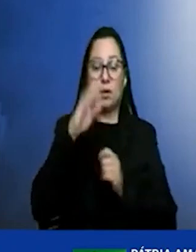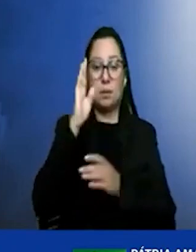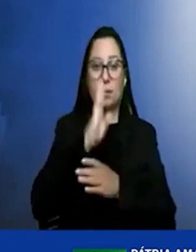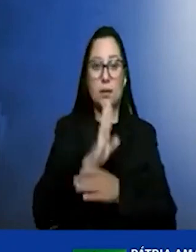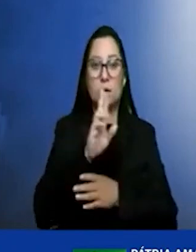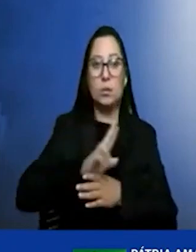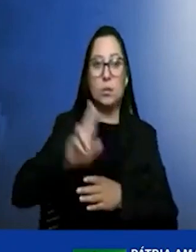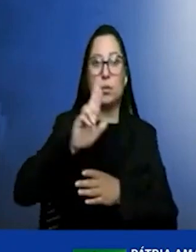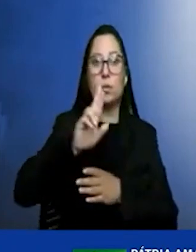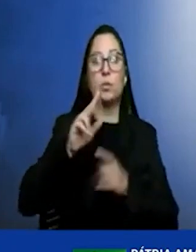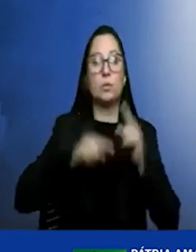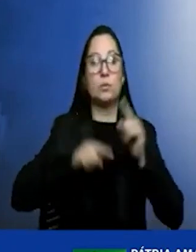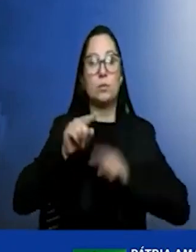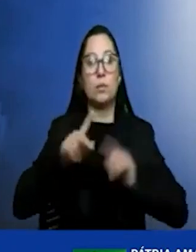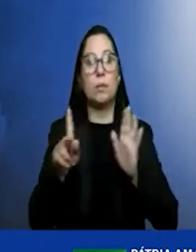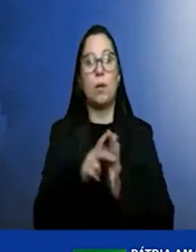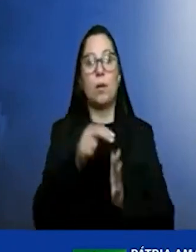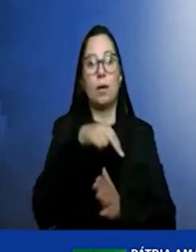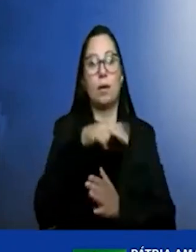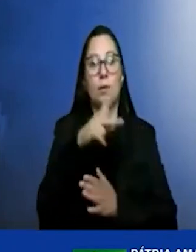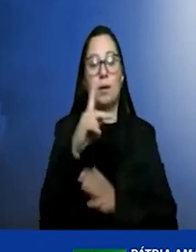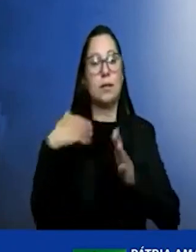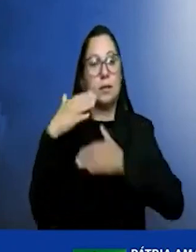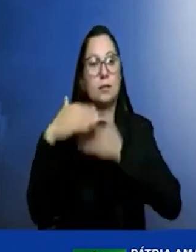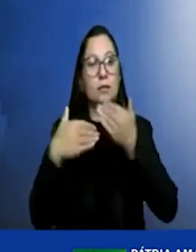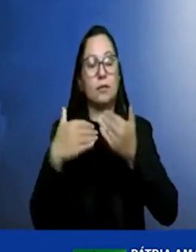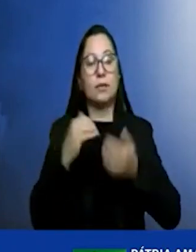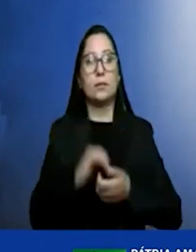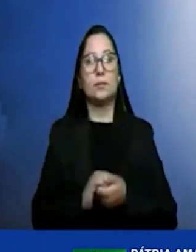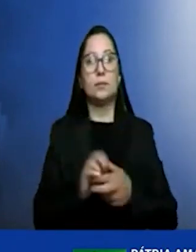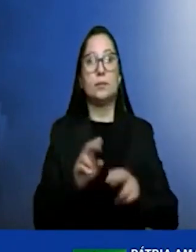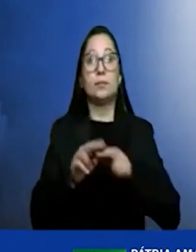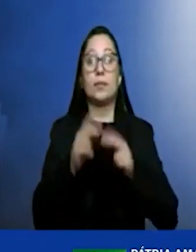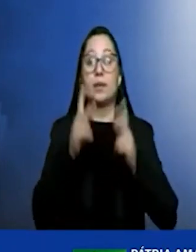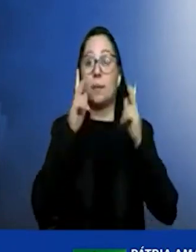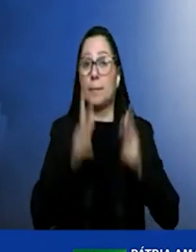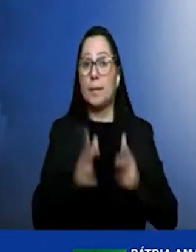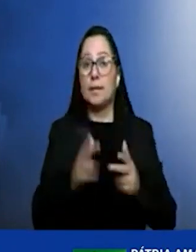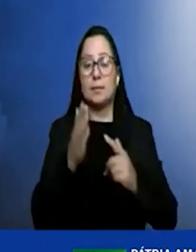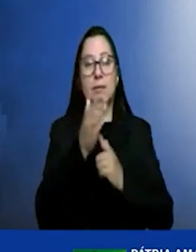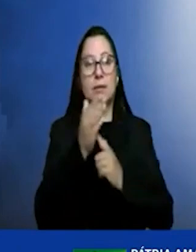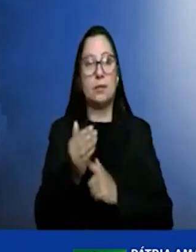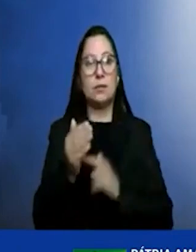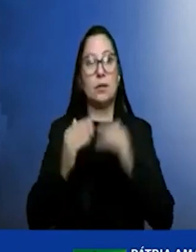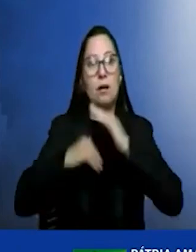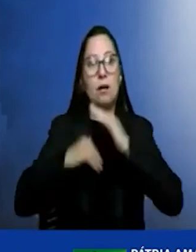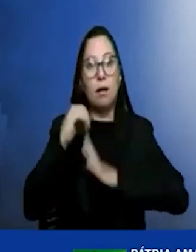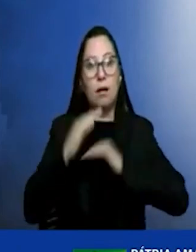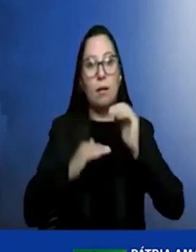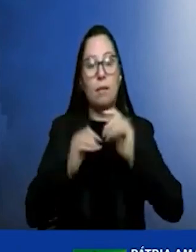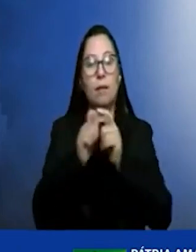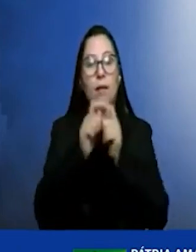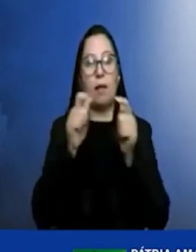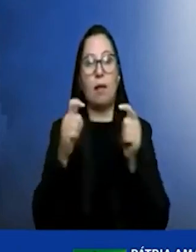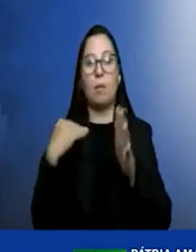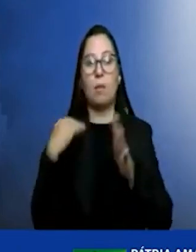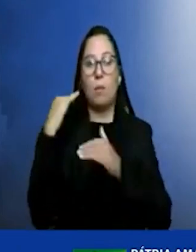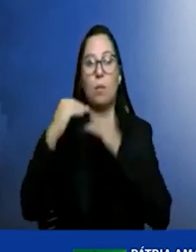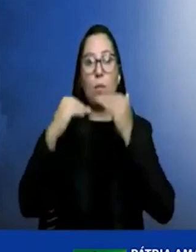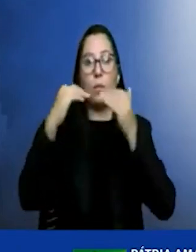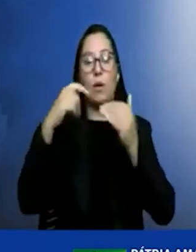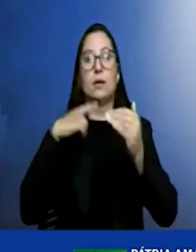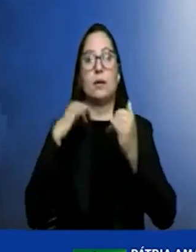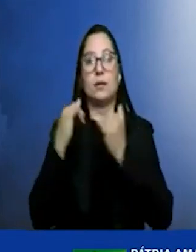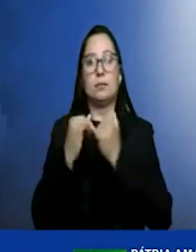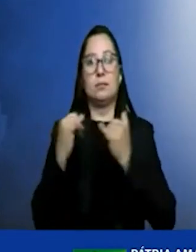ANP para desenvolver porque a mesma tecnologia que vai ser aplicada para uma grande escala de eletrolisadores